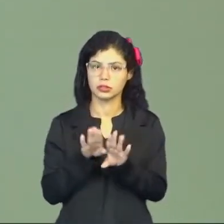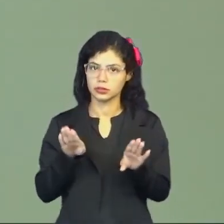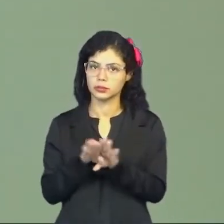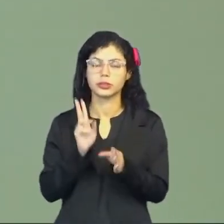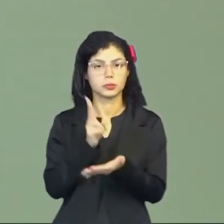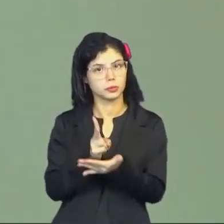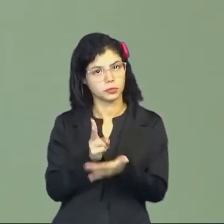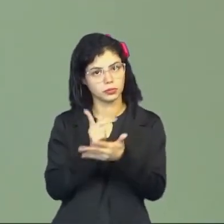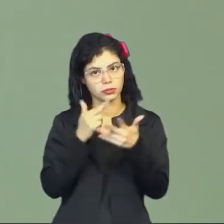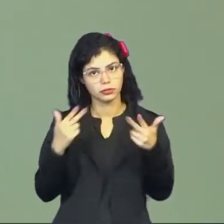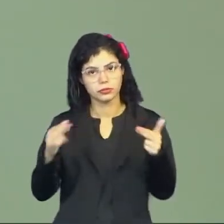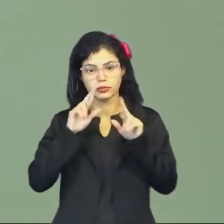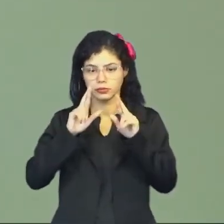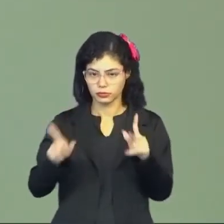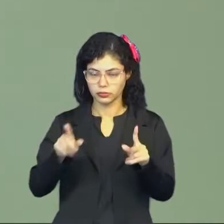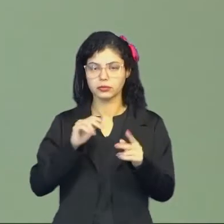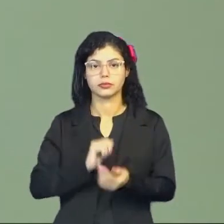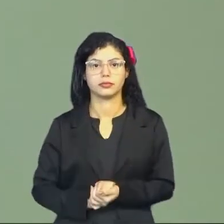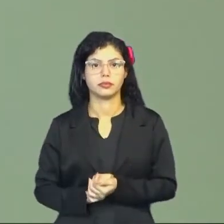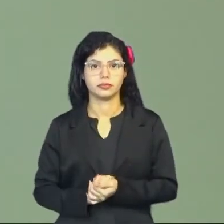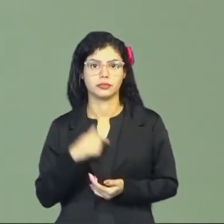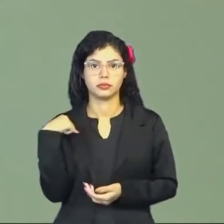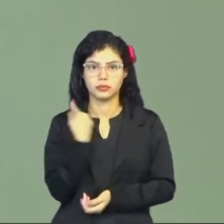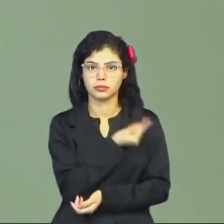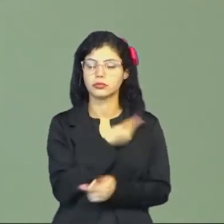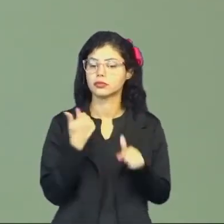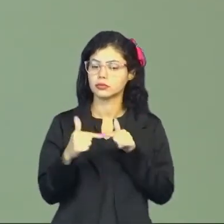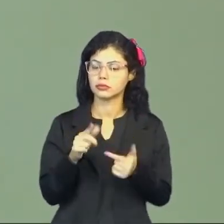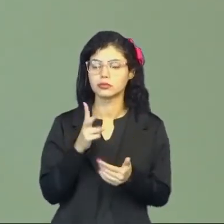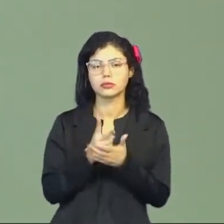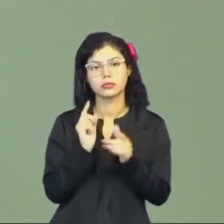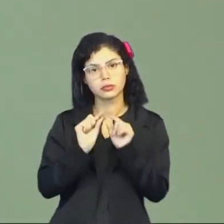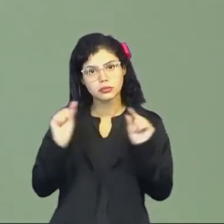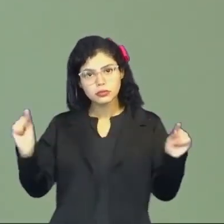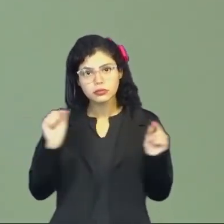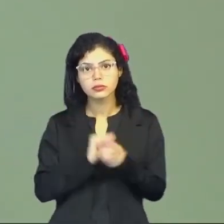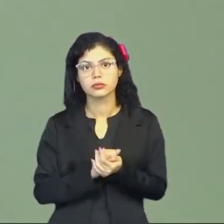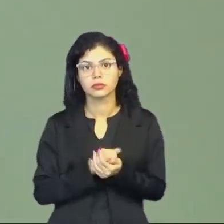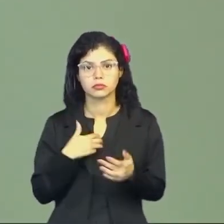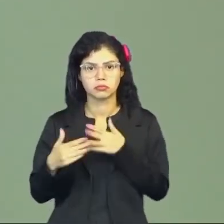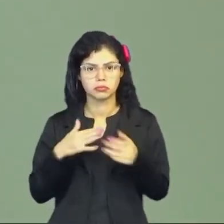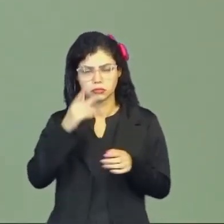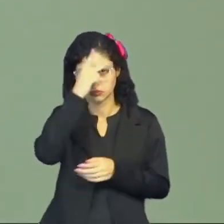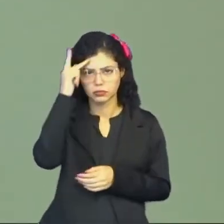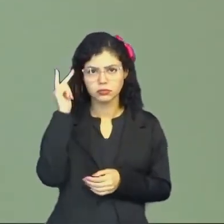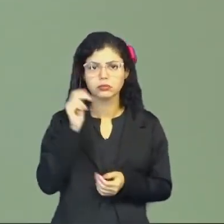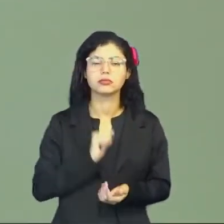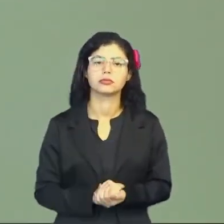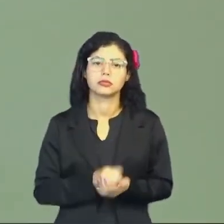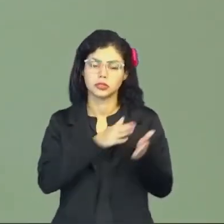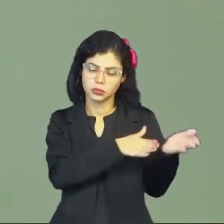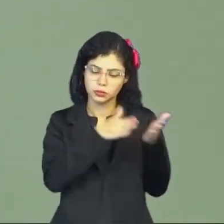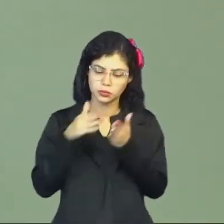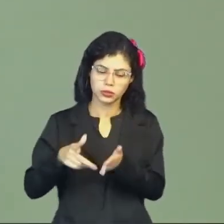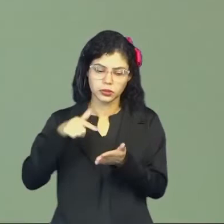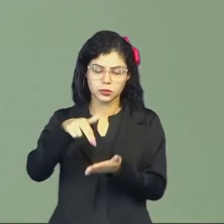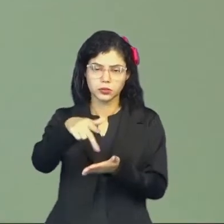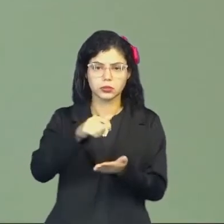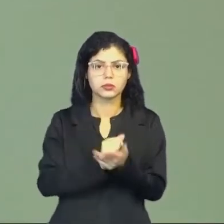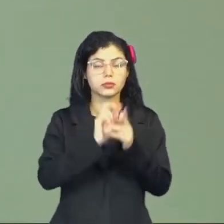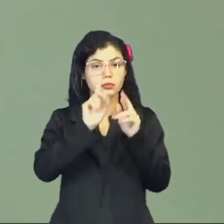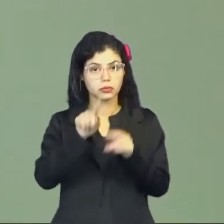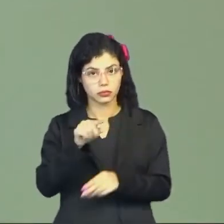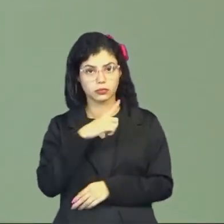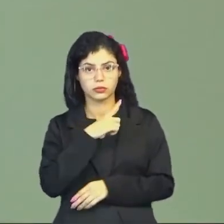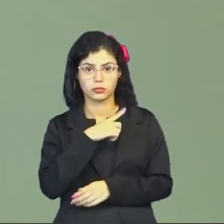também é a mesma coisa. Então, nós estamos trabalhando com medidas diferentes. Dependendo da pessoa, altura, o passo dá